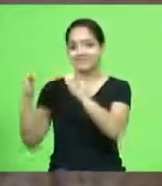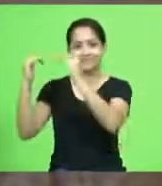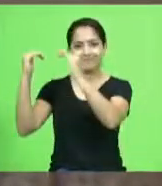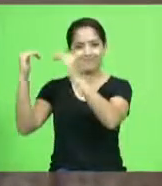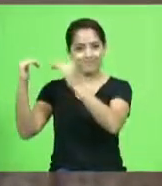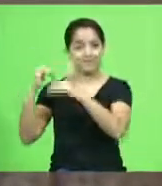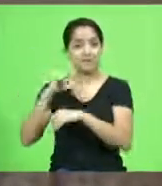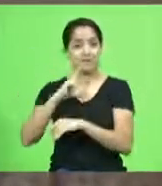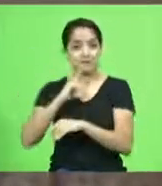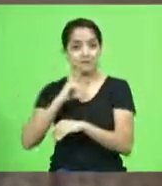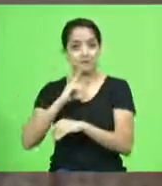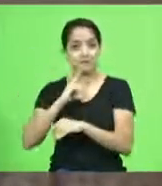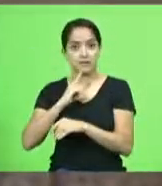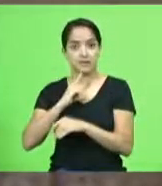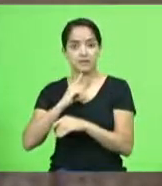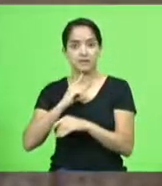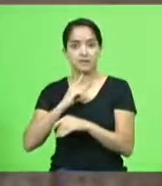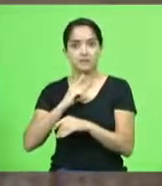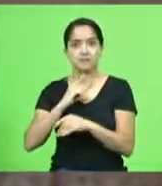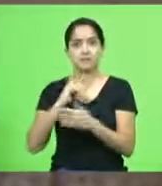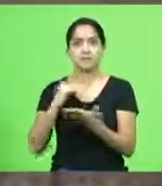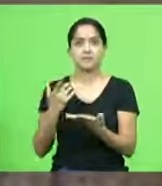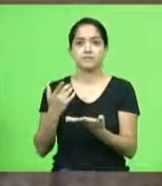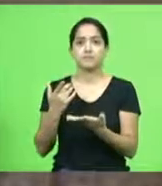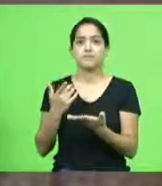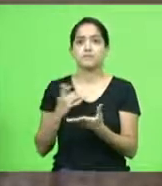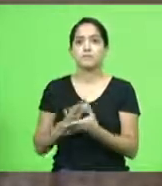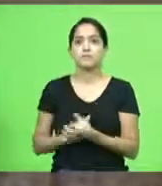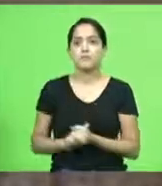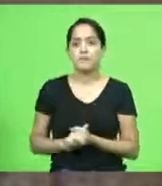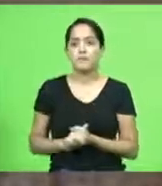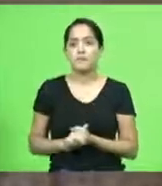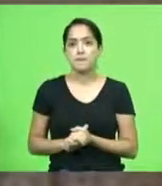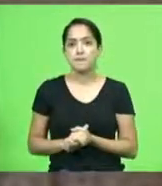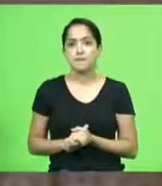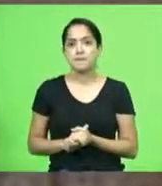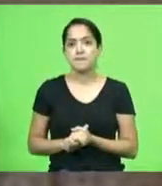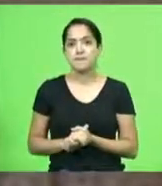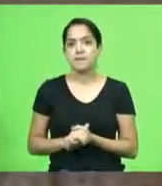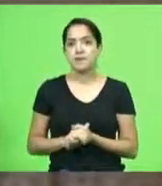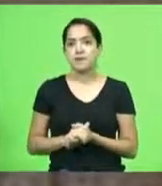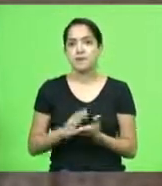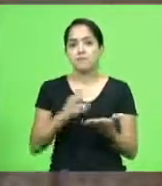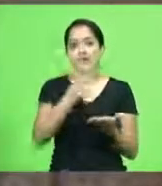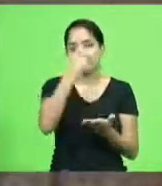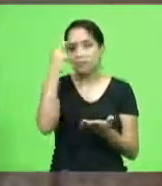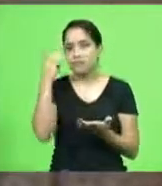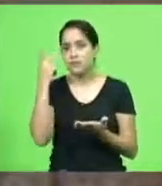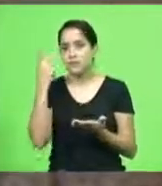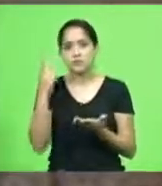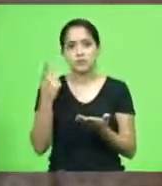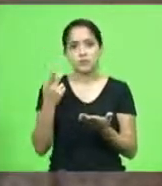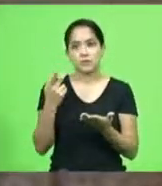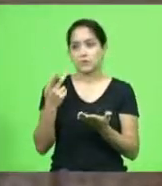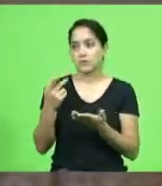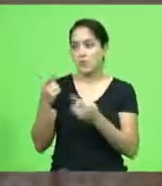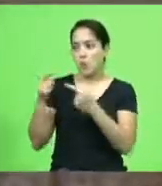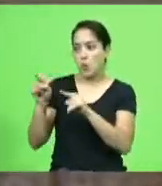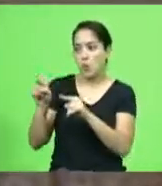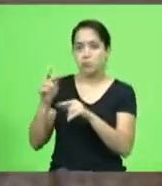ficam lá com esse poder ad eterno e sem que ninguém possa contestá-los